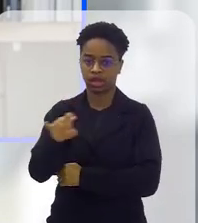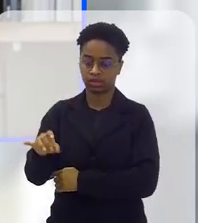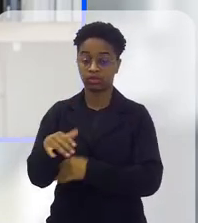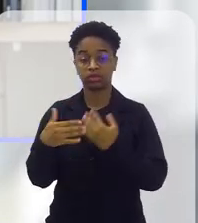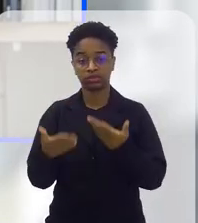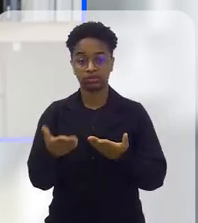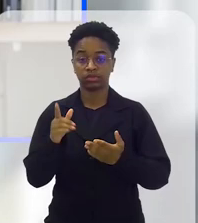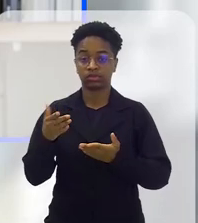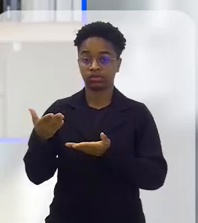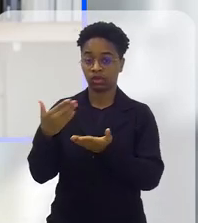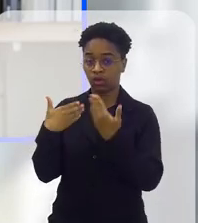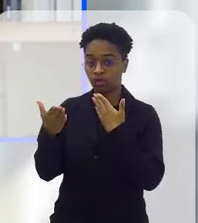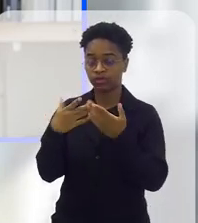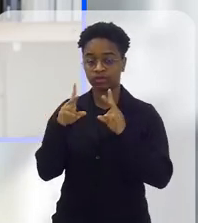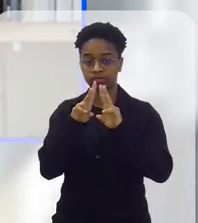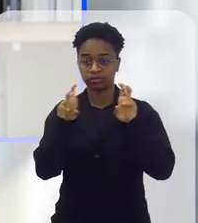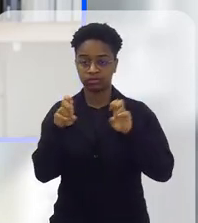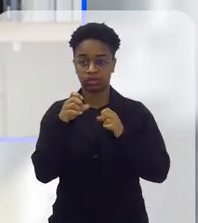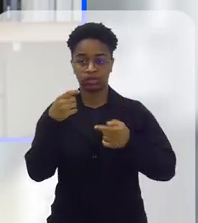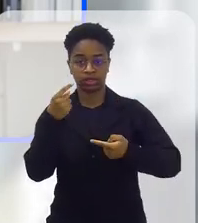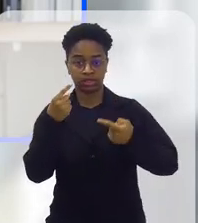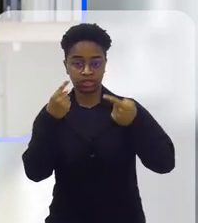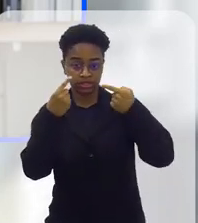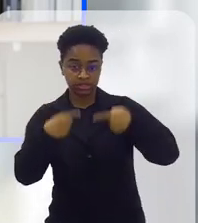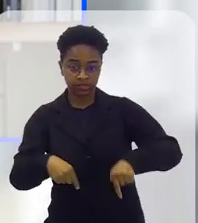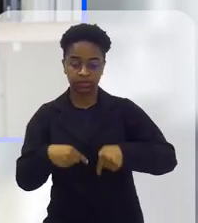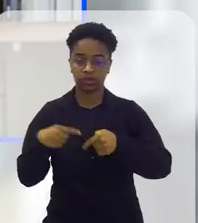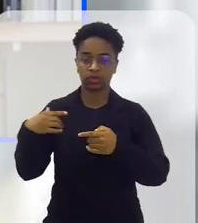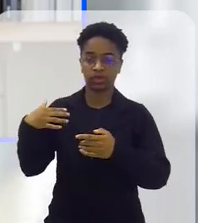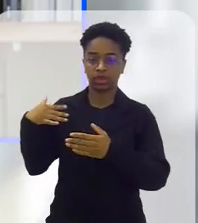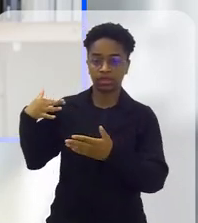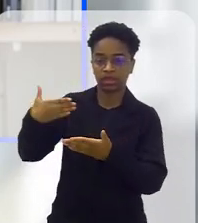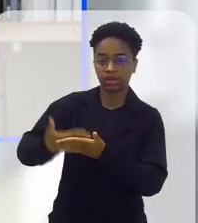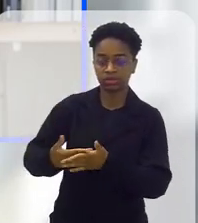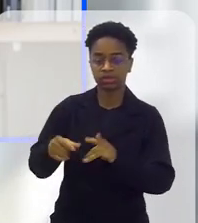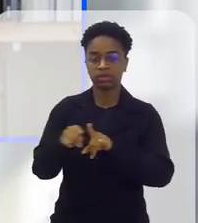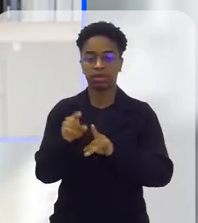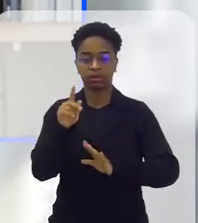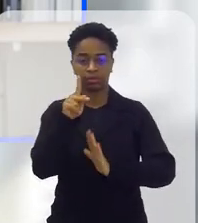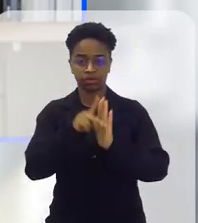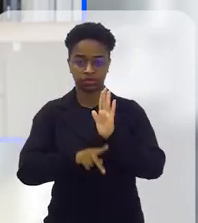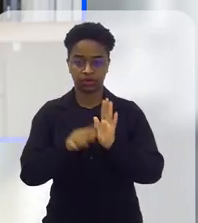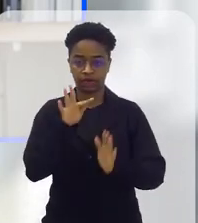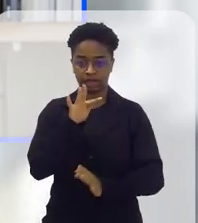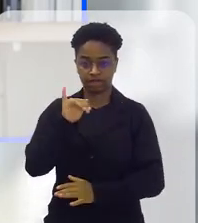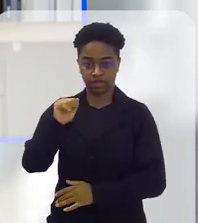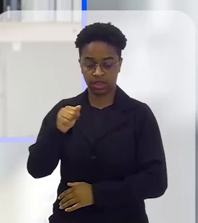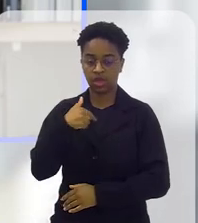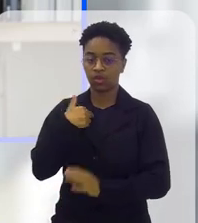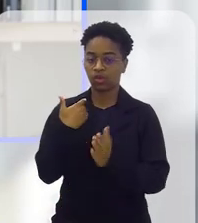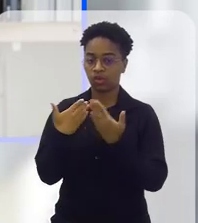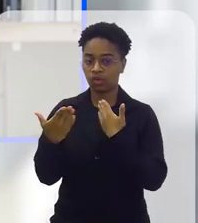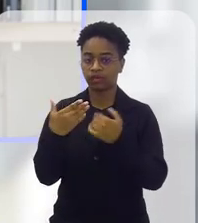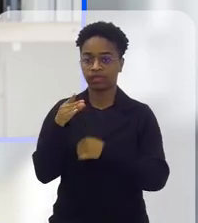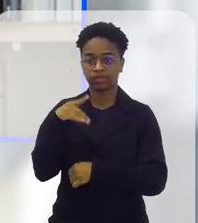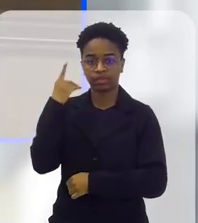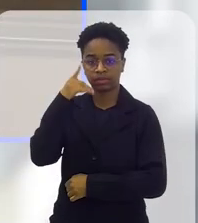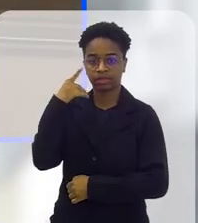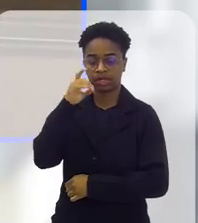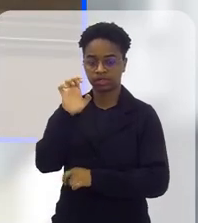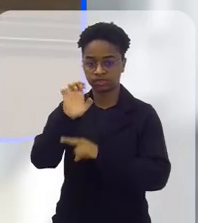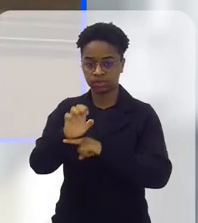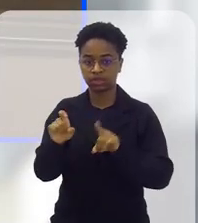para eles. Para conversar sobre os desafios, trajetórias e projetos da FIA, eu converso com o deputado